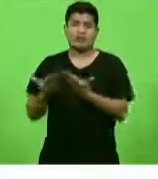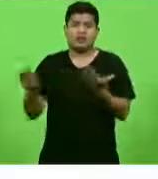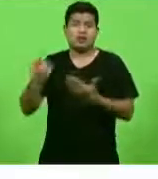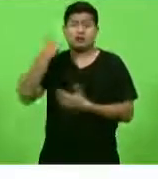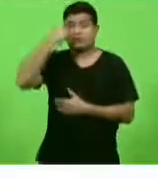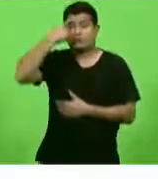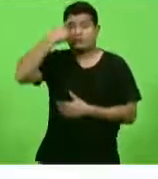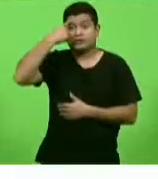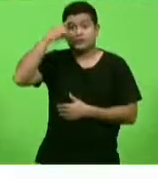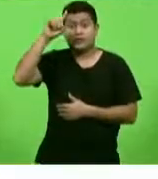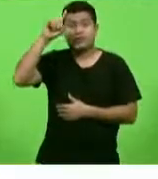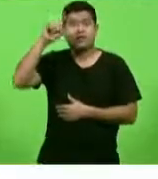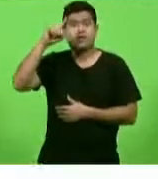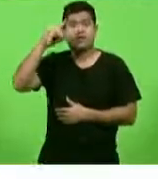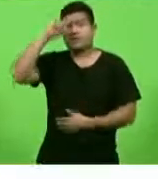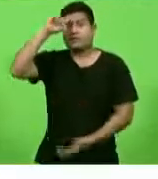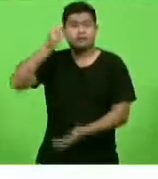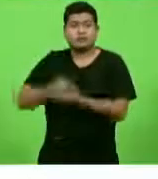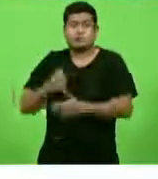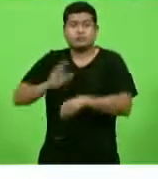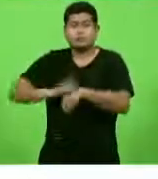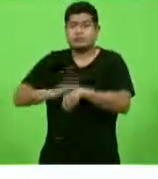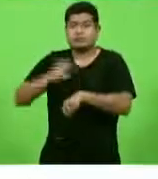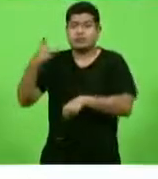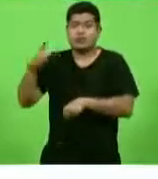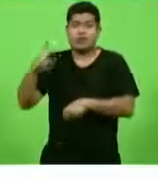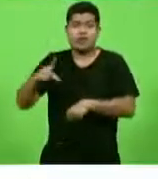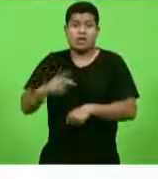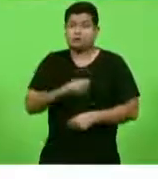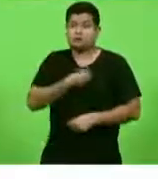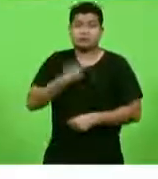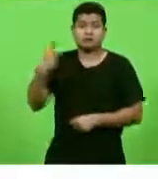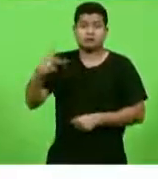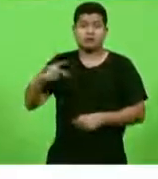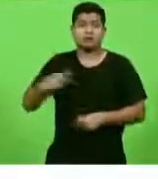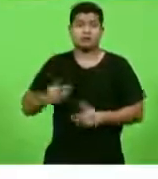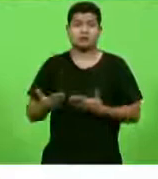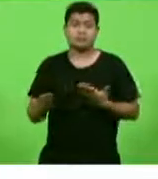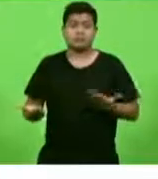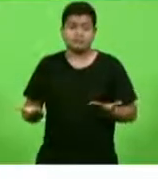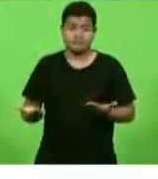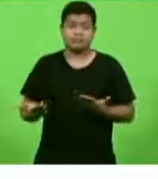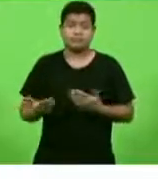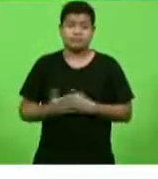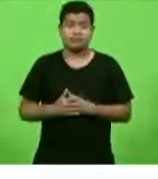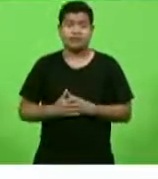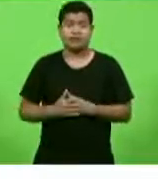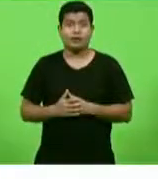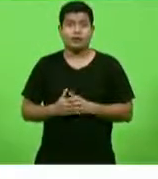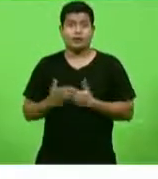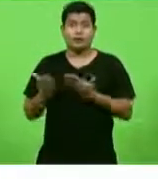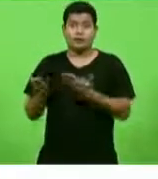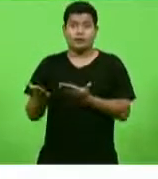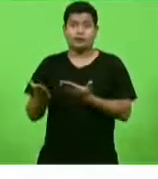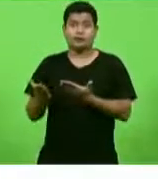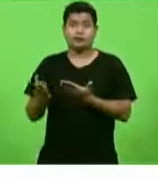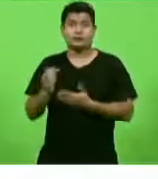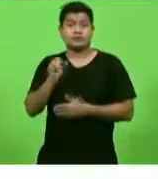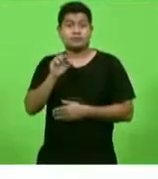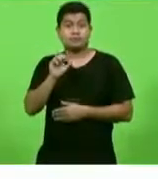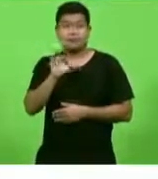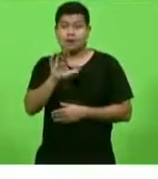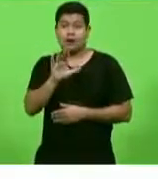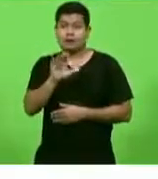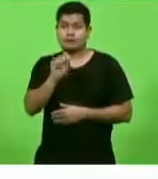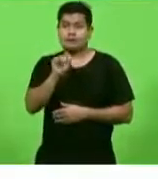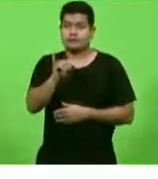ela decidir ser e fazer da sua vida. Pelo menos, enquanto isso não interferir